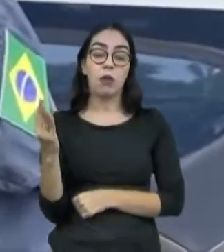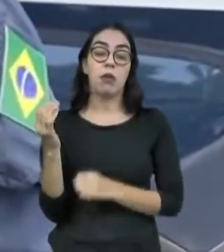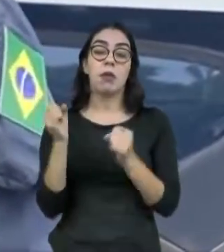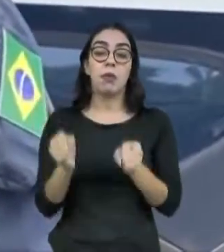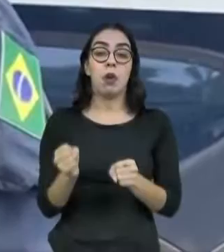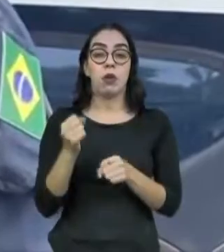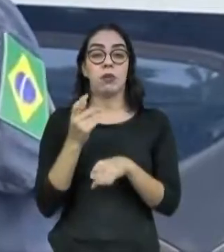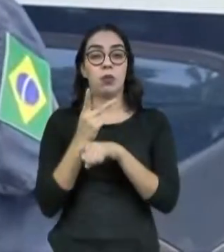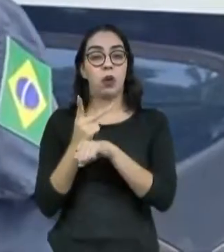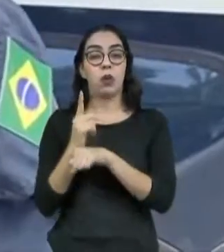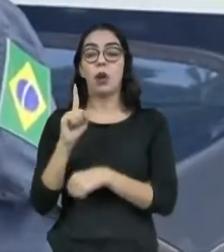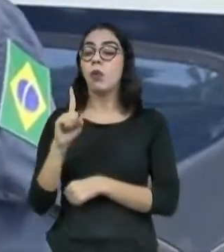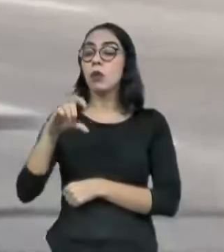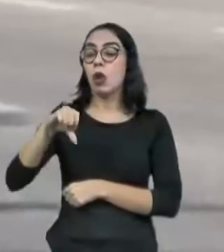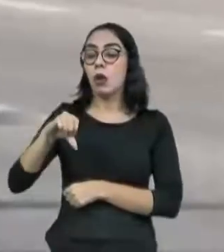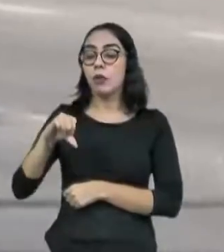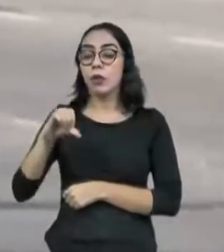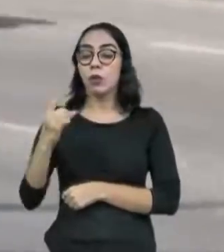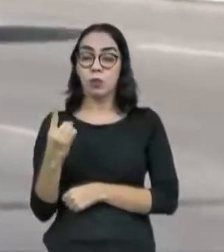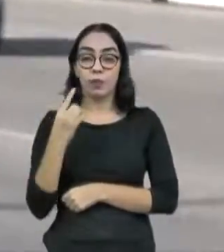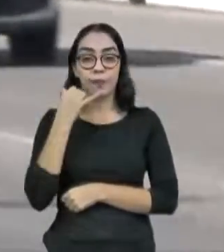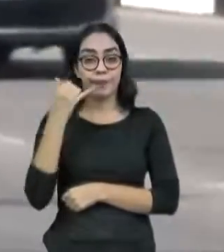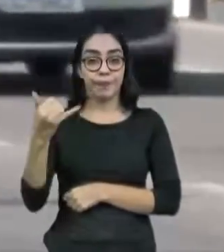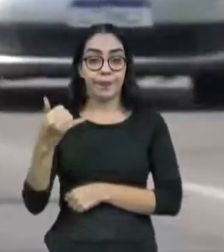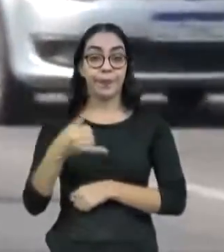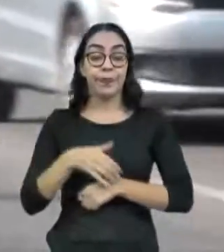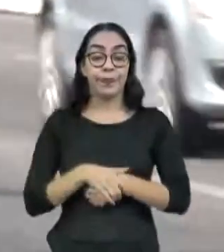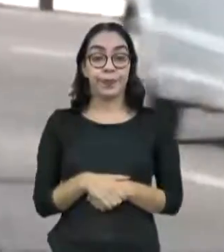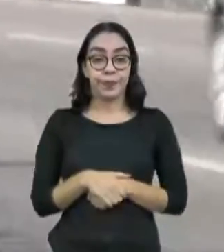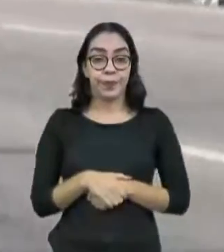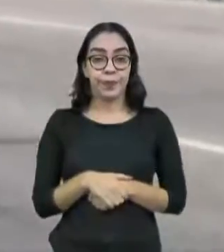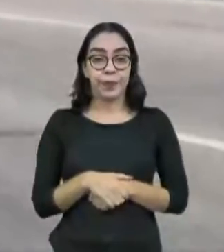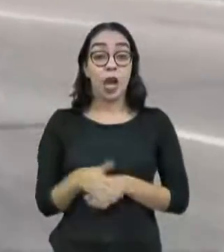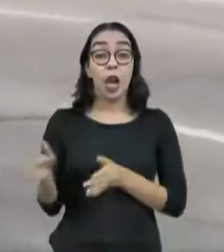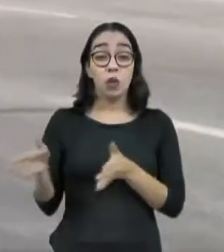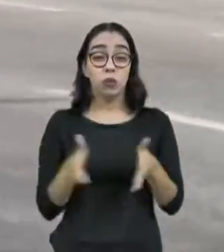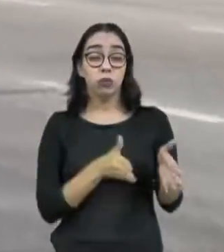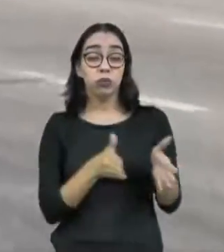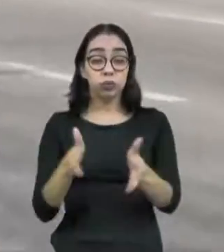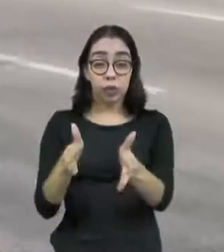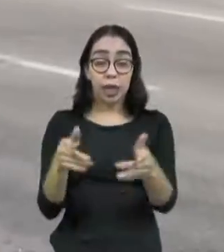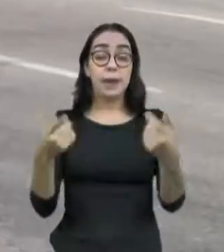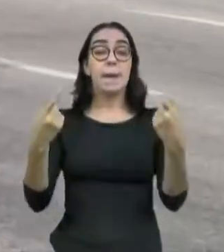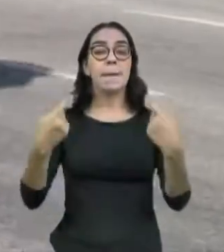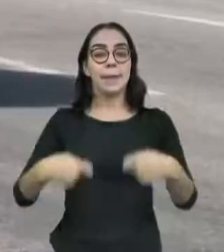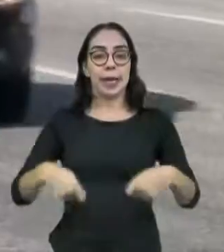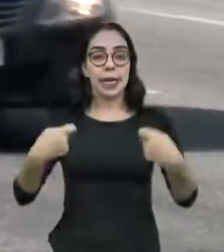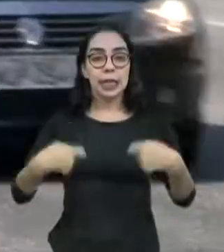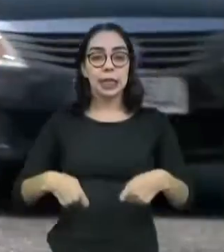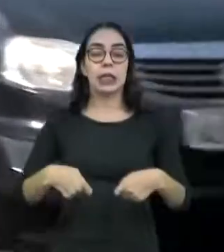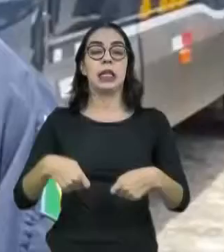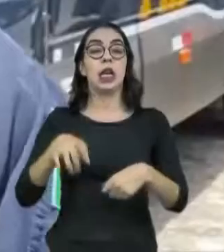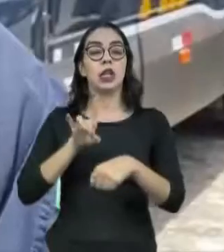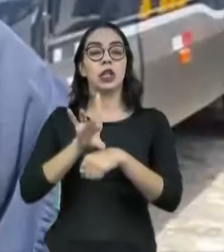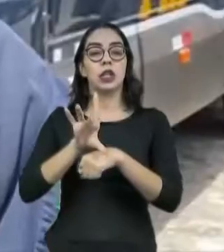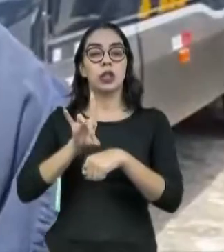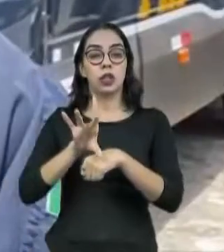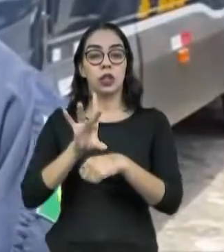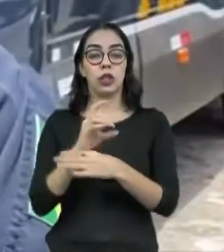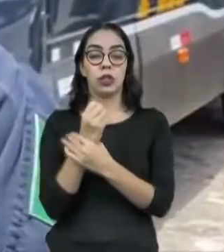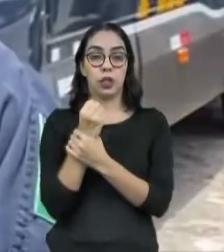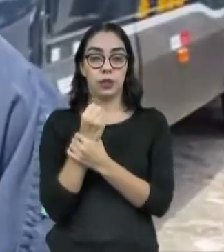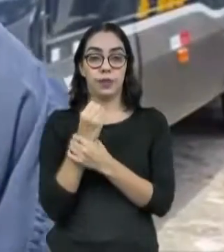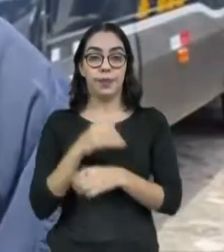estaremos lá para receber a sua denúncia. Quem pegar a estrada para votar precisa ficar atento às dicas de segurança. É